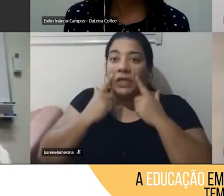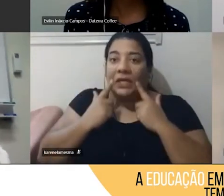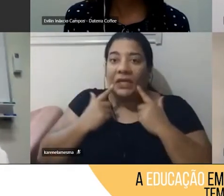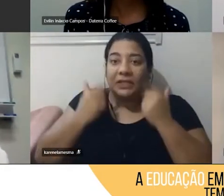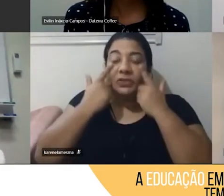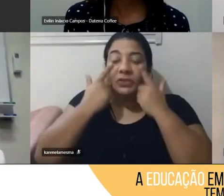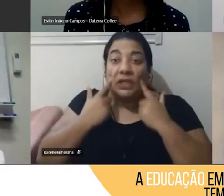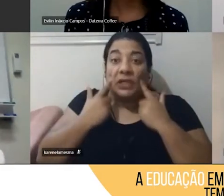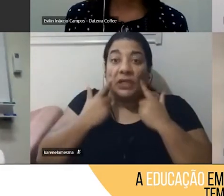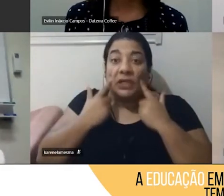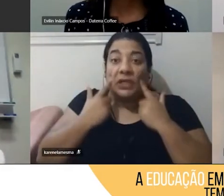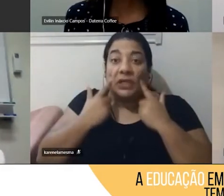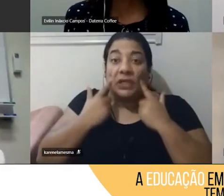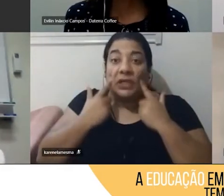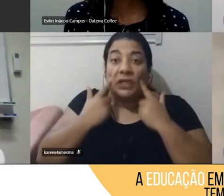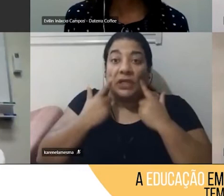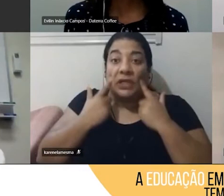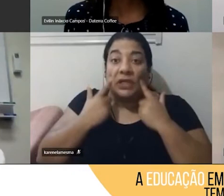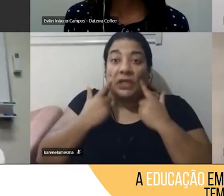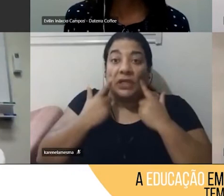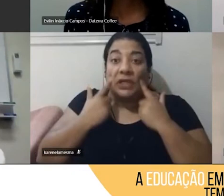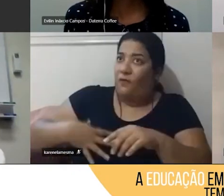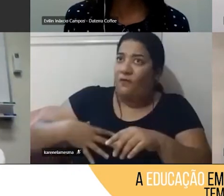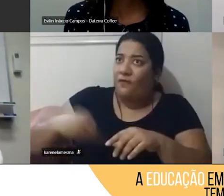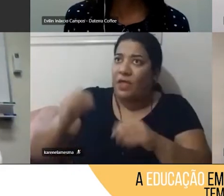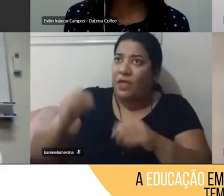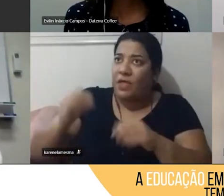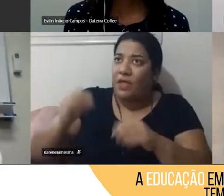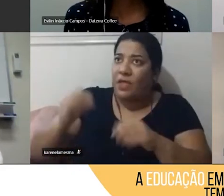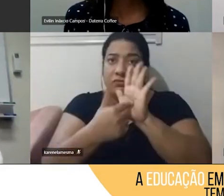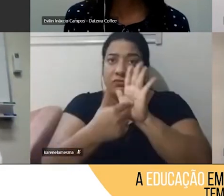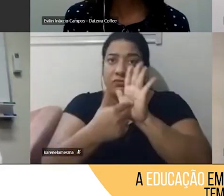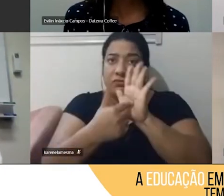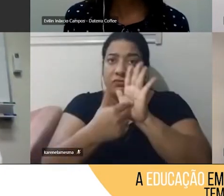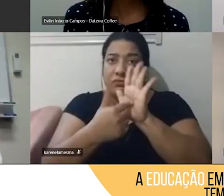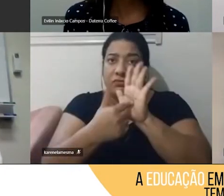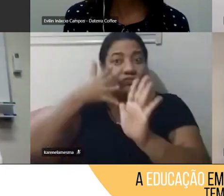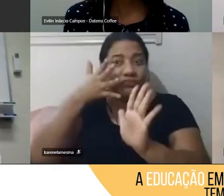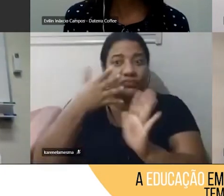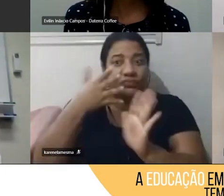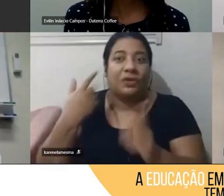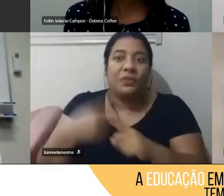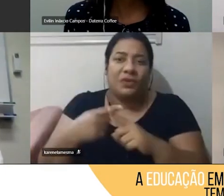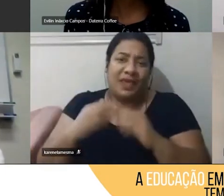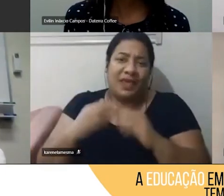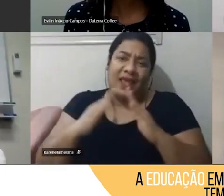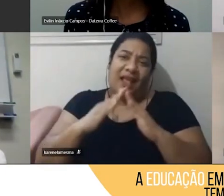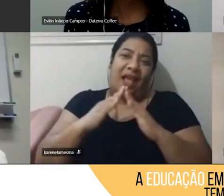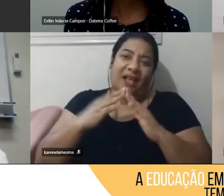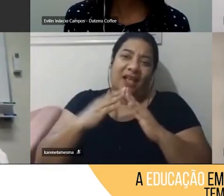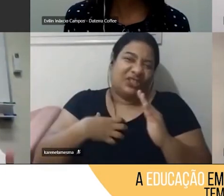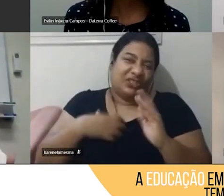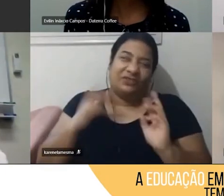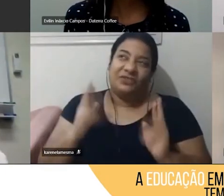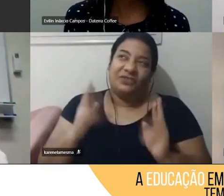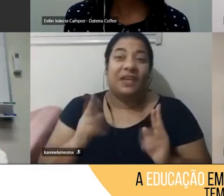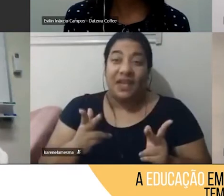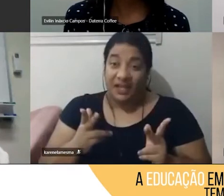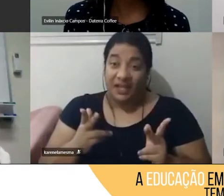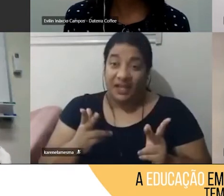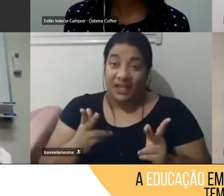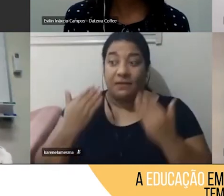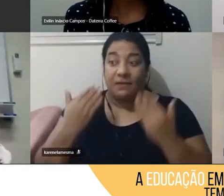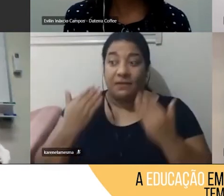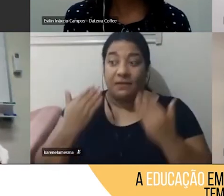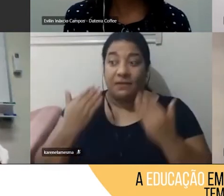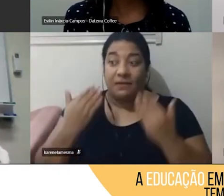de fazer essa apresentação, né, porque a gente é diferente em casa, e aí, é mostrando para